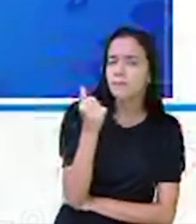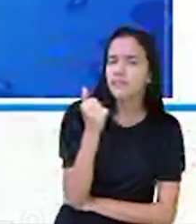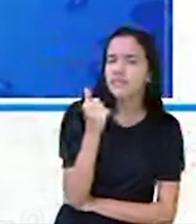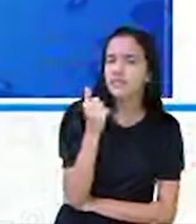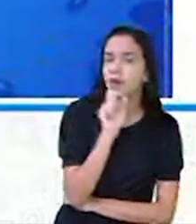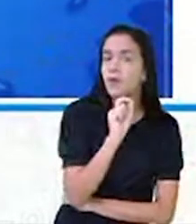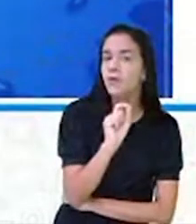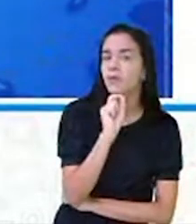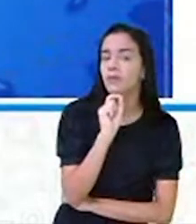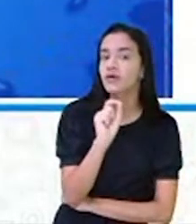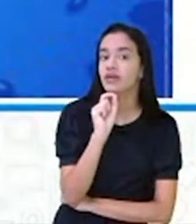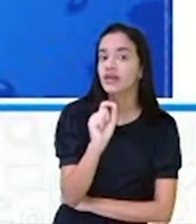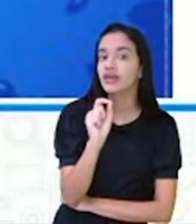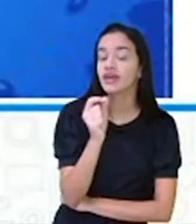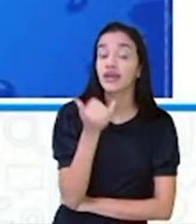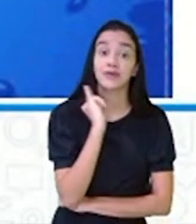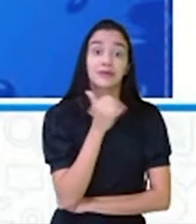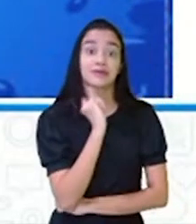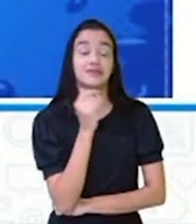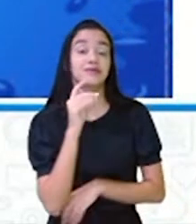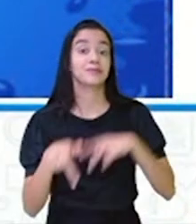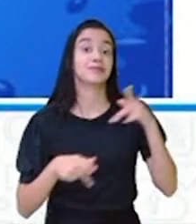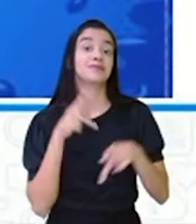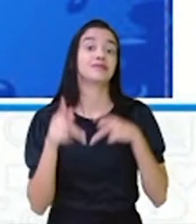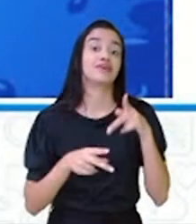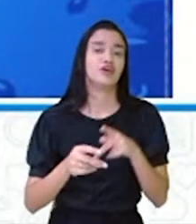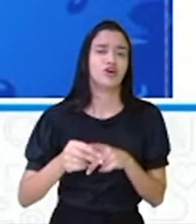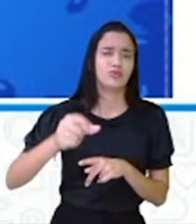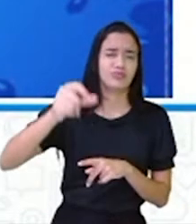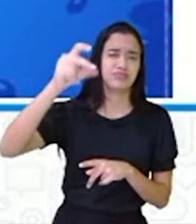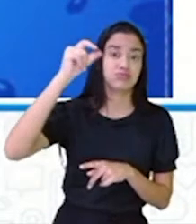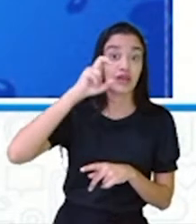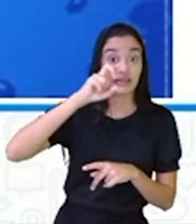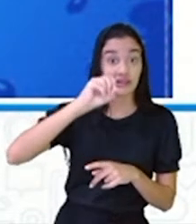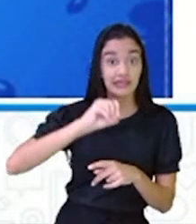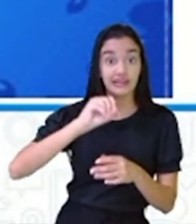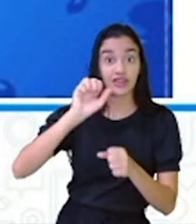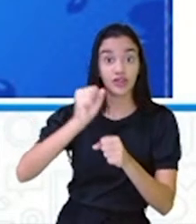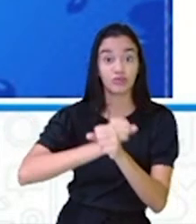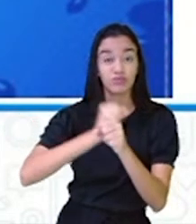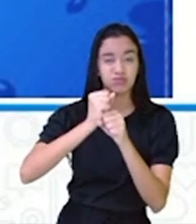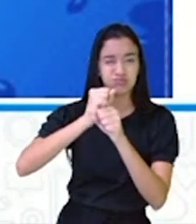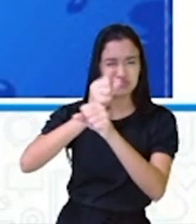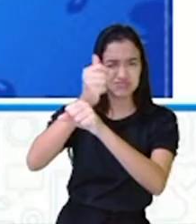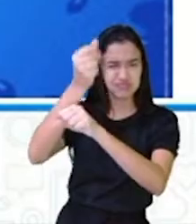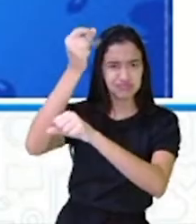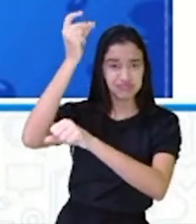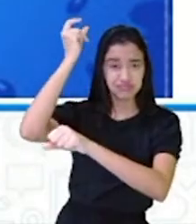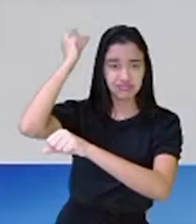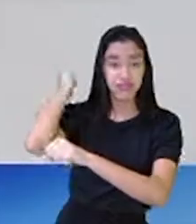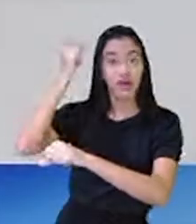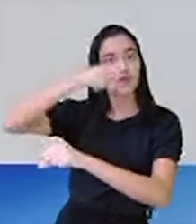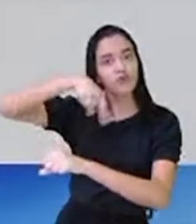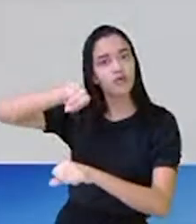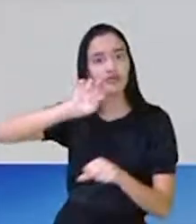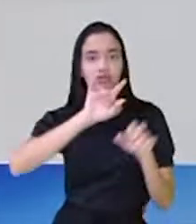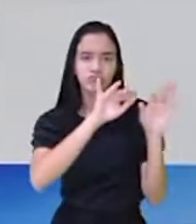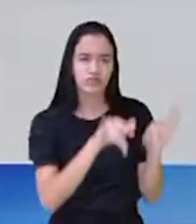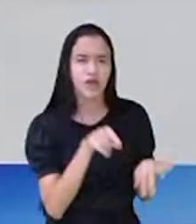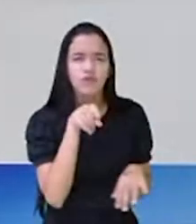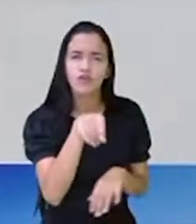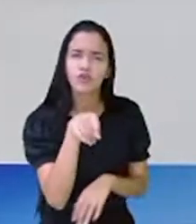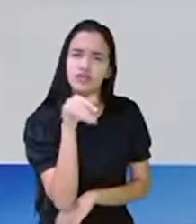que os ditados populares existiam há mais de 500 anos? Será que você que está aí no chat